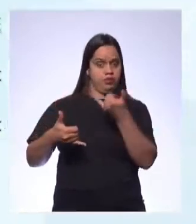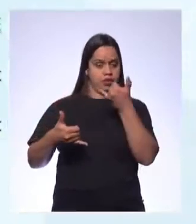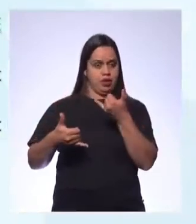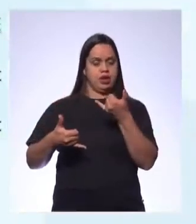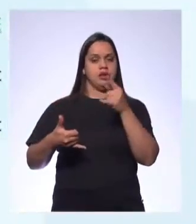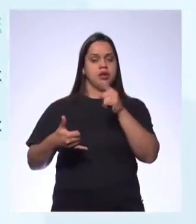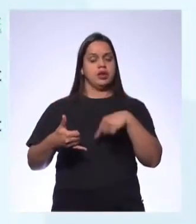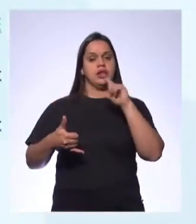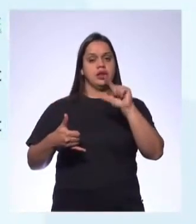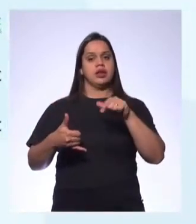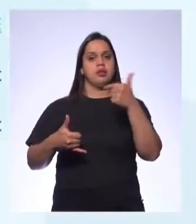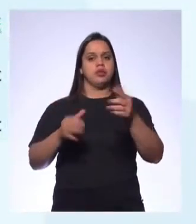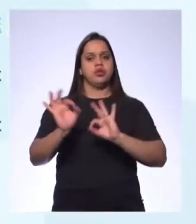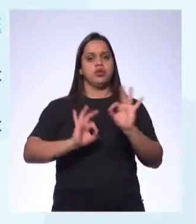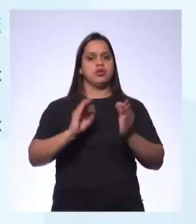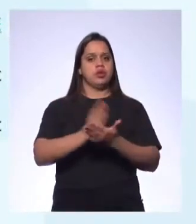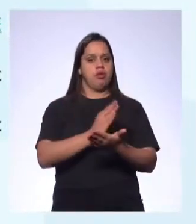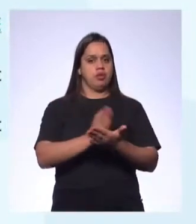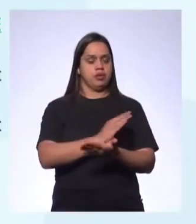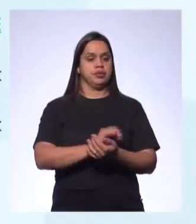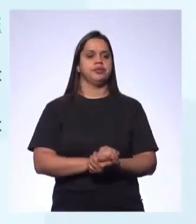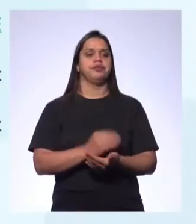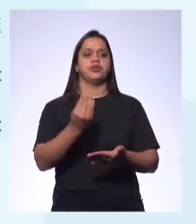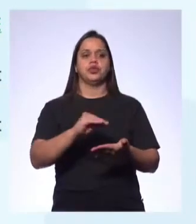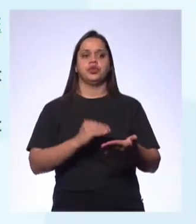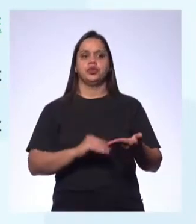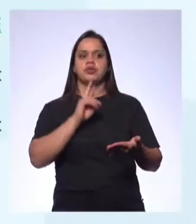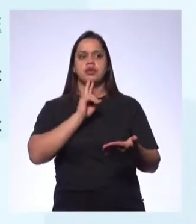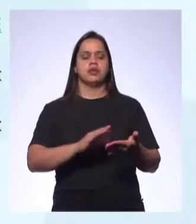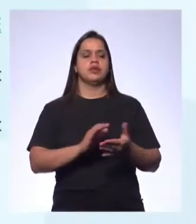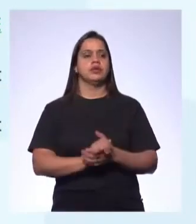organizar o seu caderno. Então a primeira era Community.